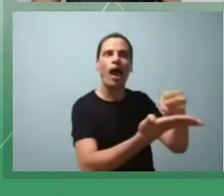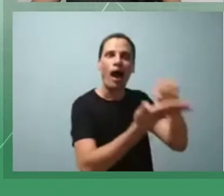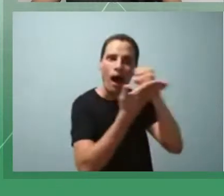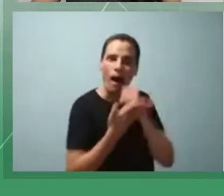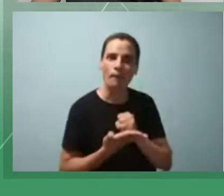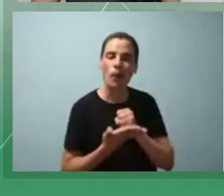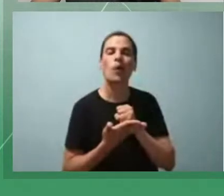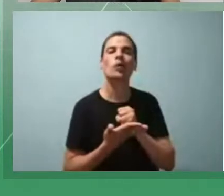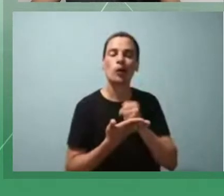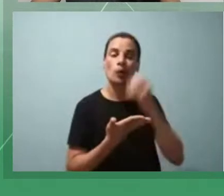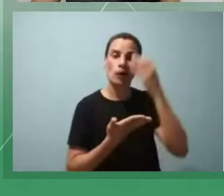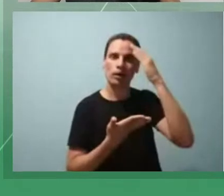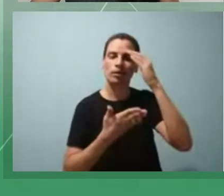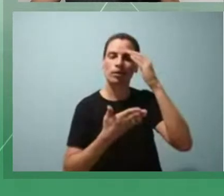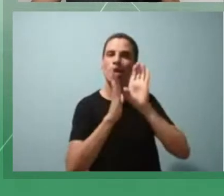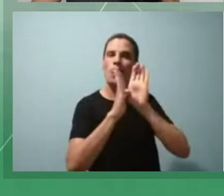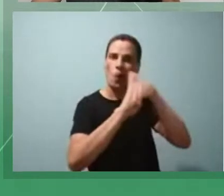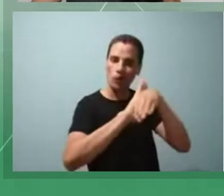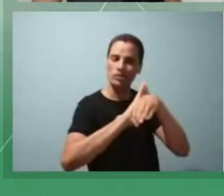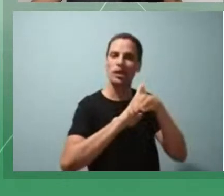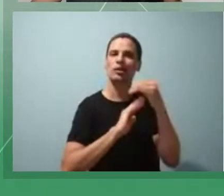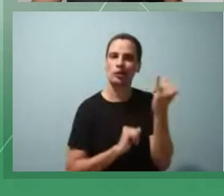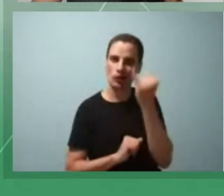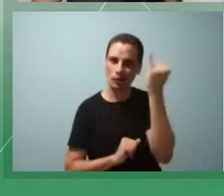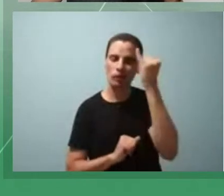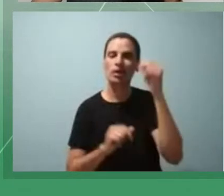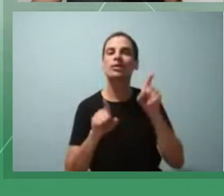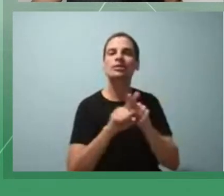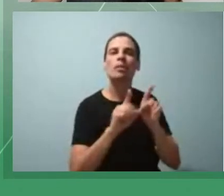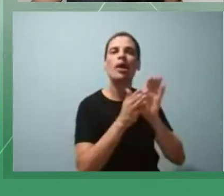entender conceitos incomuns e abstratos.